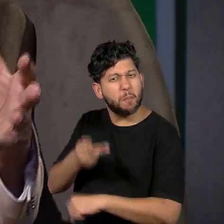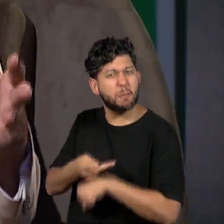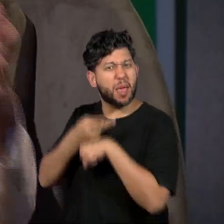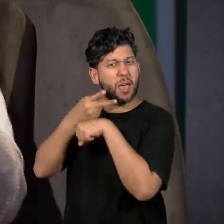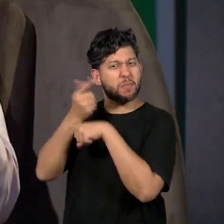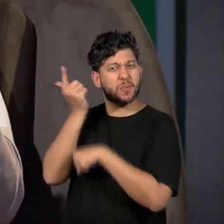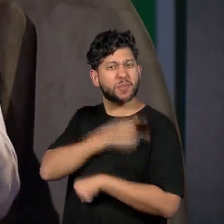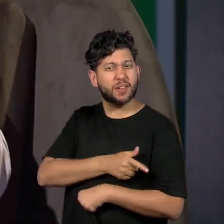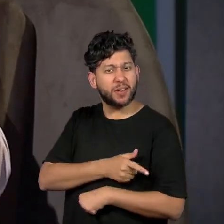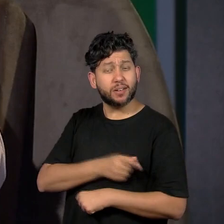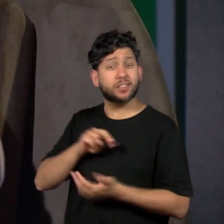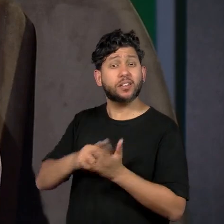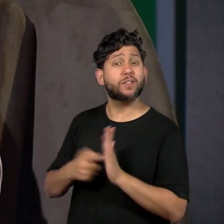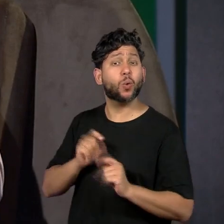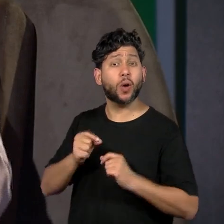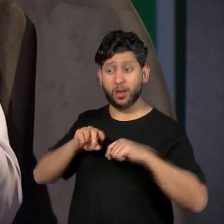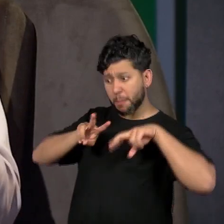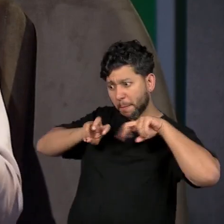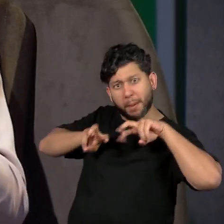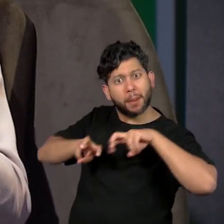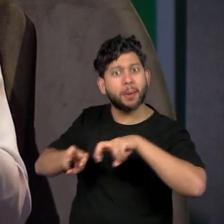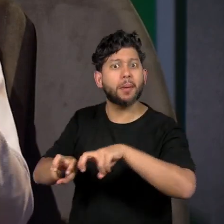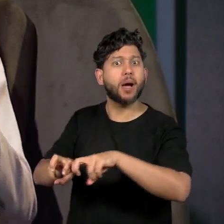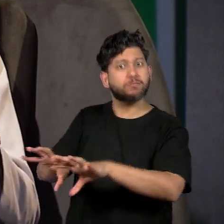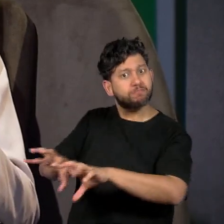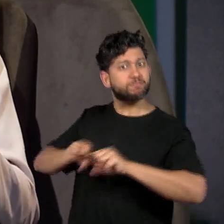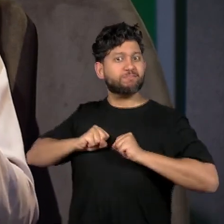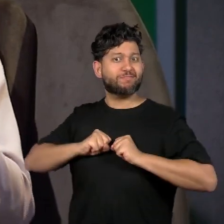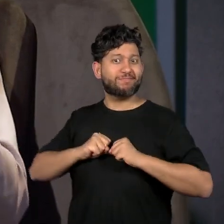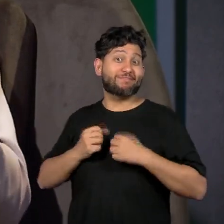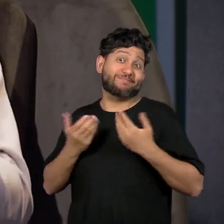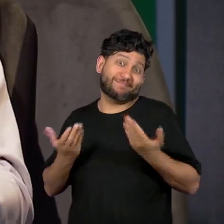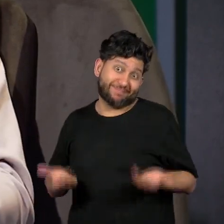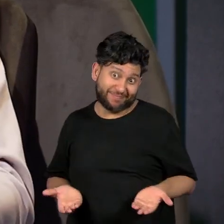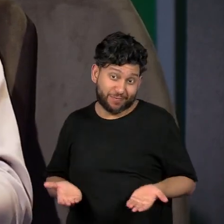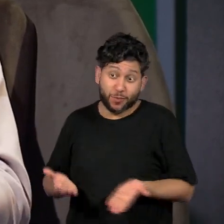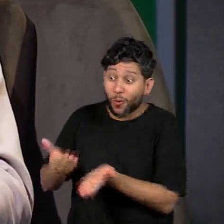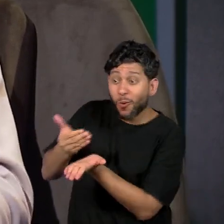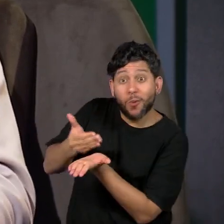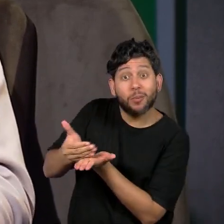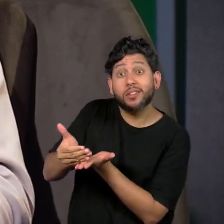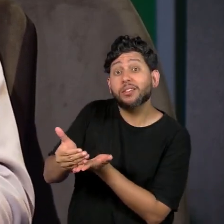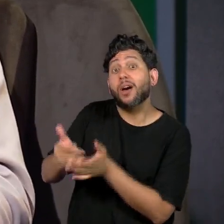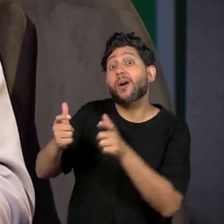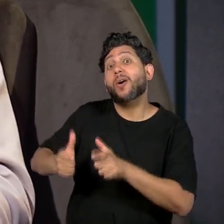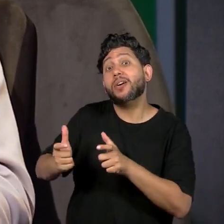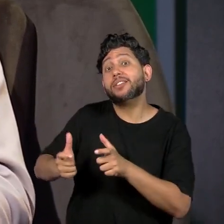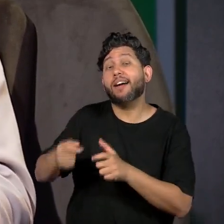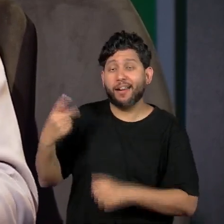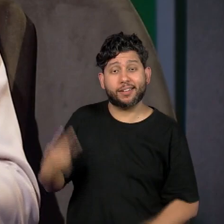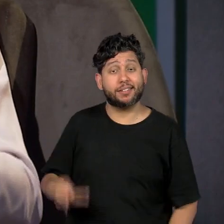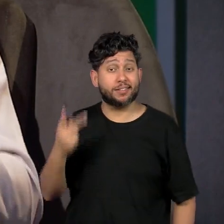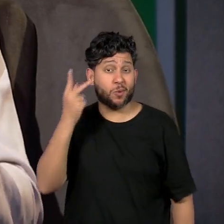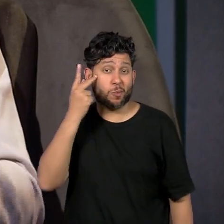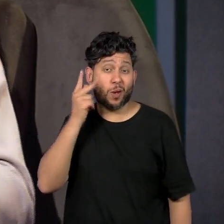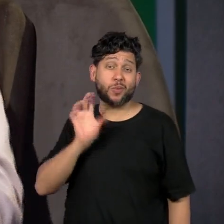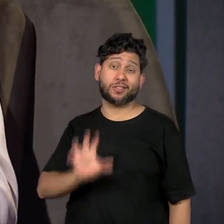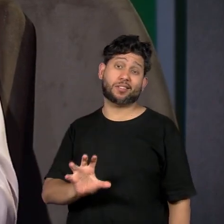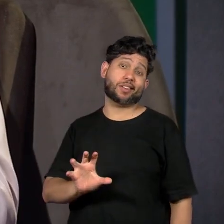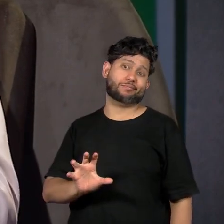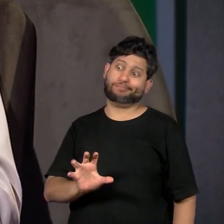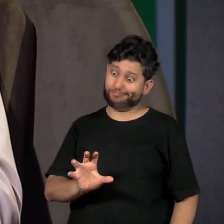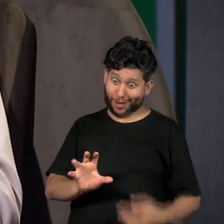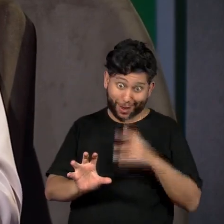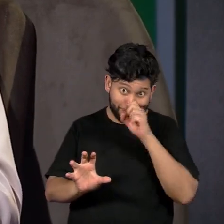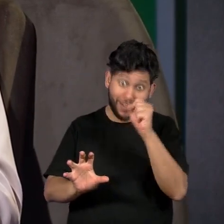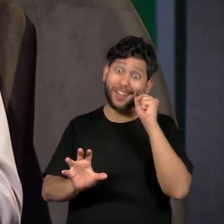então, quer dizer, como isso se conjuga e sendo, partindo de um estado como São Paulo, vai refletir